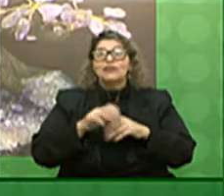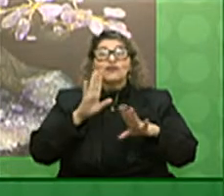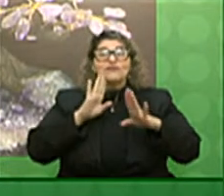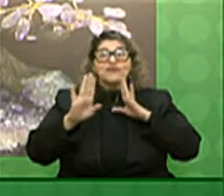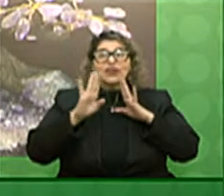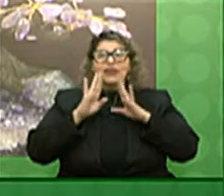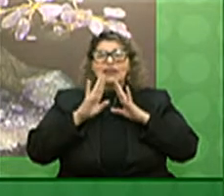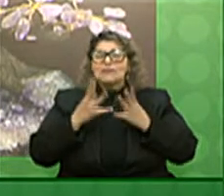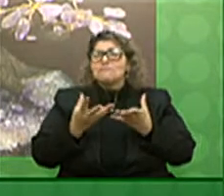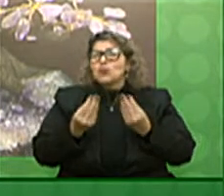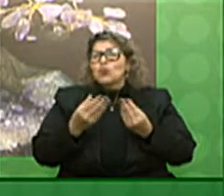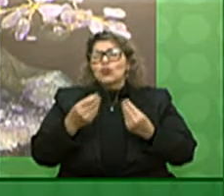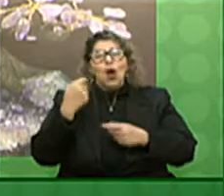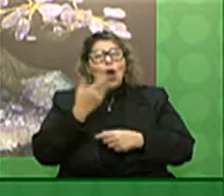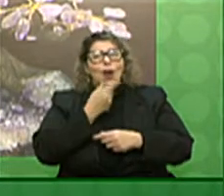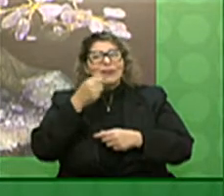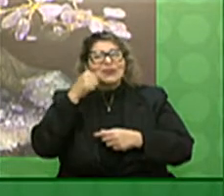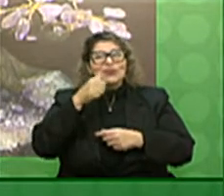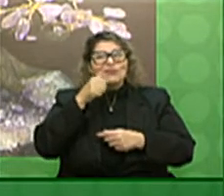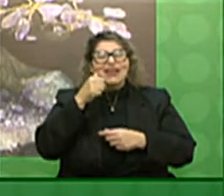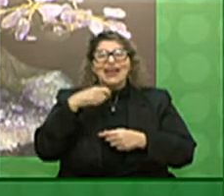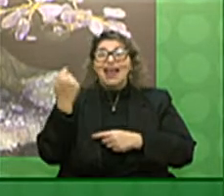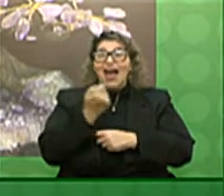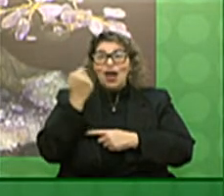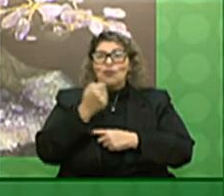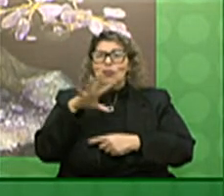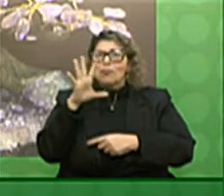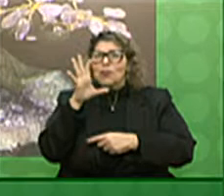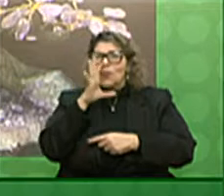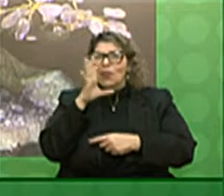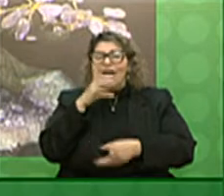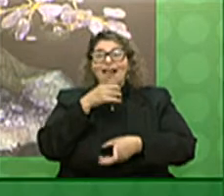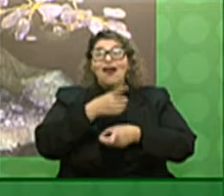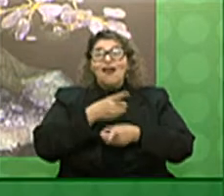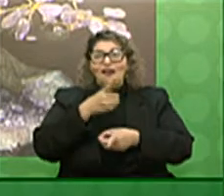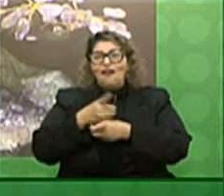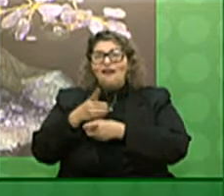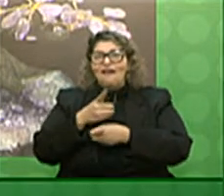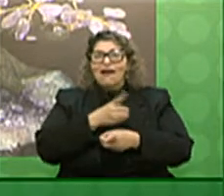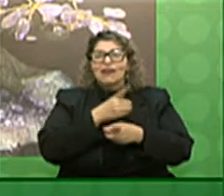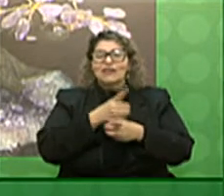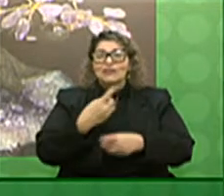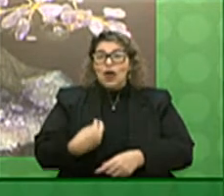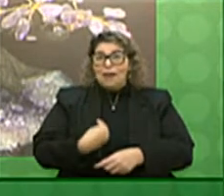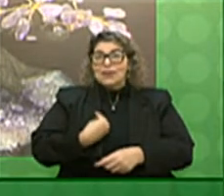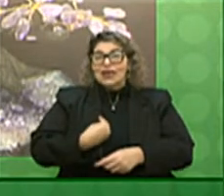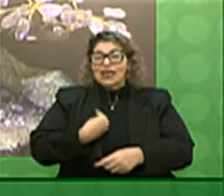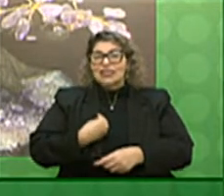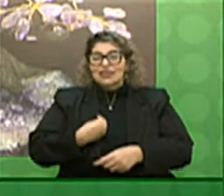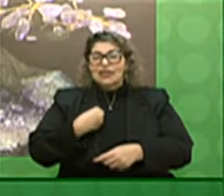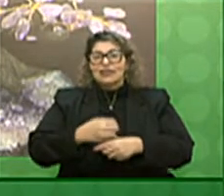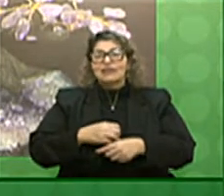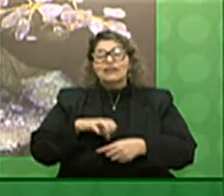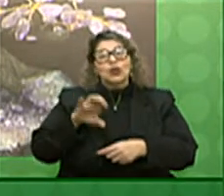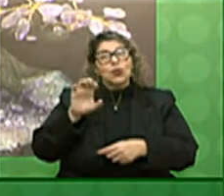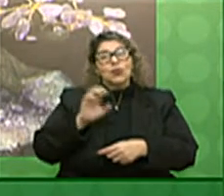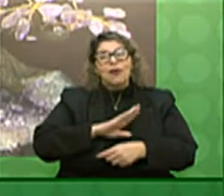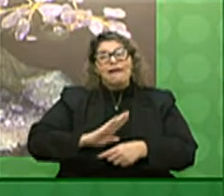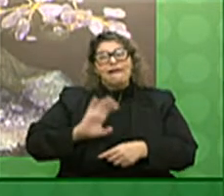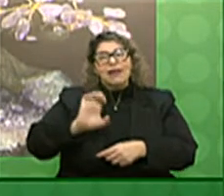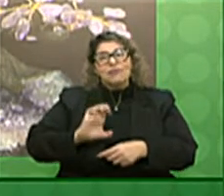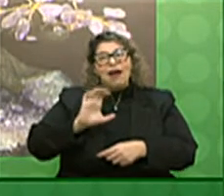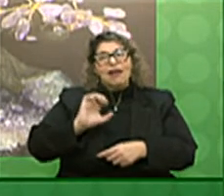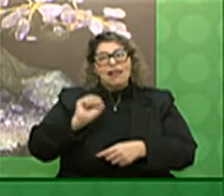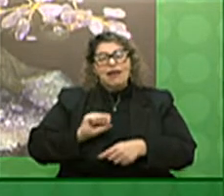com que mais gaúchos e gaúchas pudessem acompanhar esse nosso encontro com a presença do governador Eduardo Leite e também com a